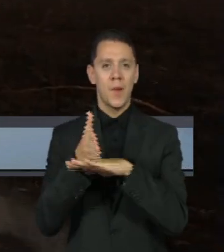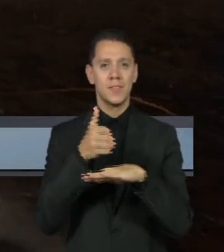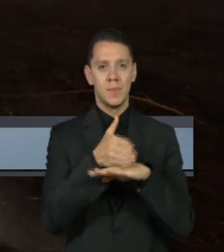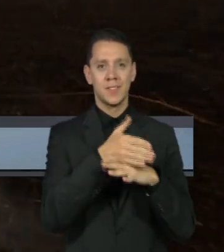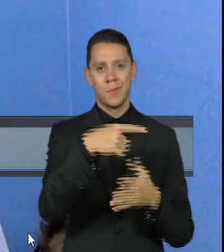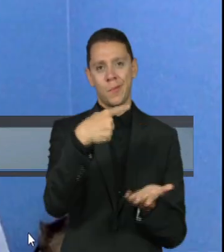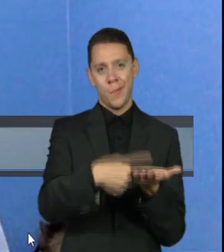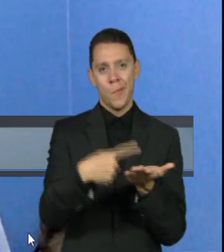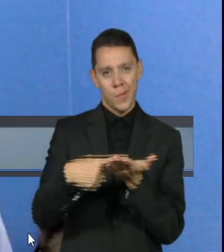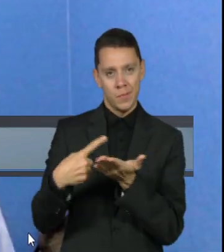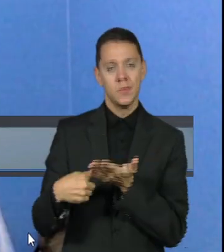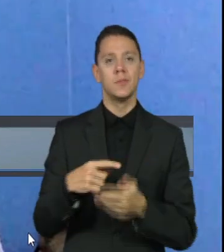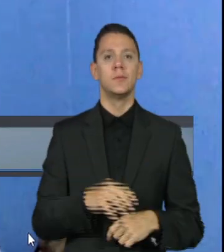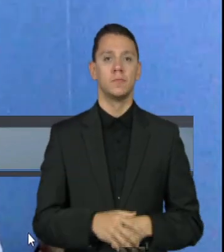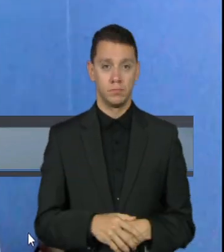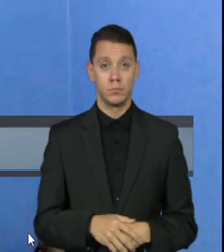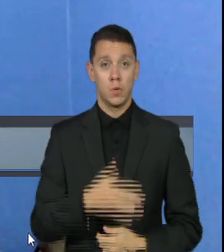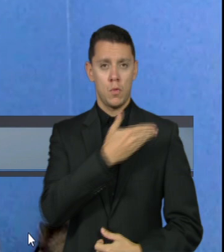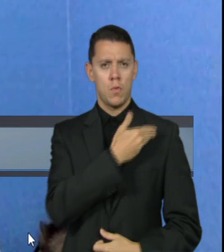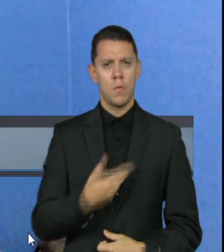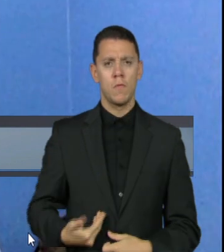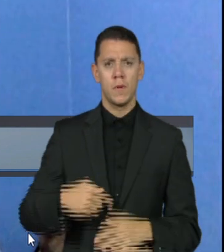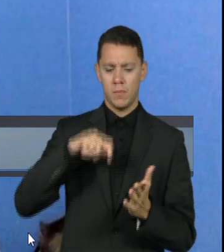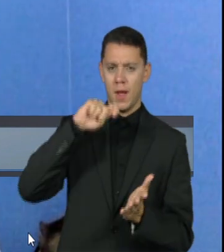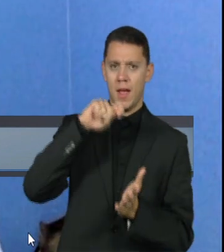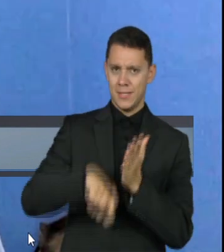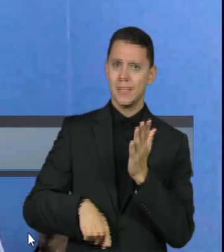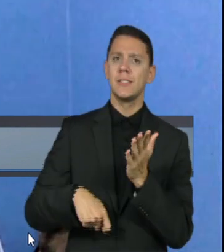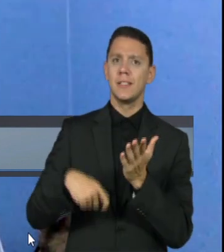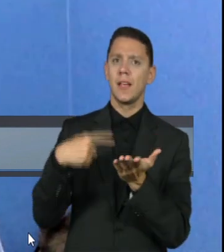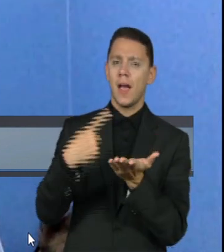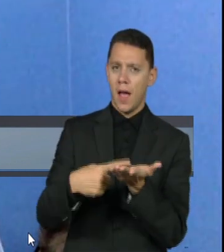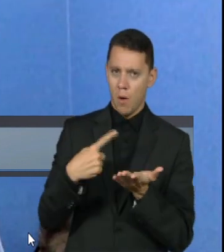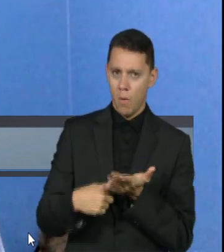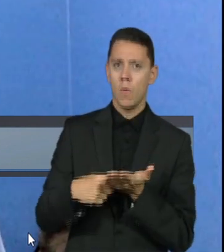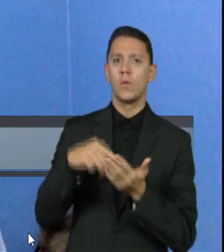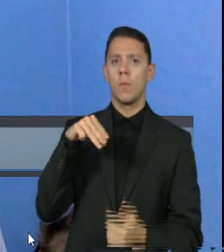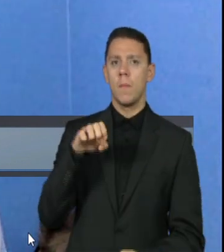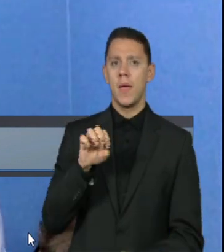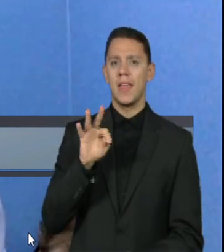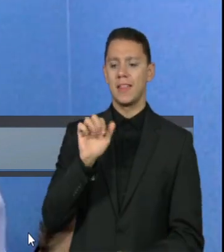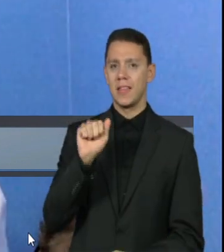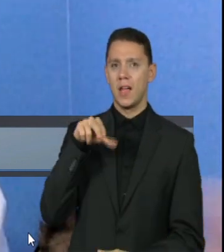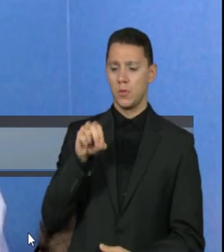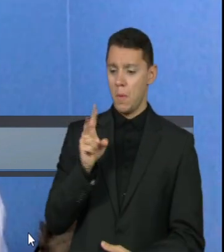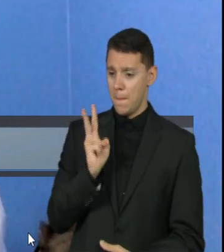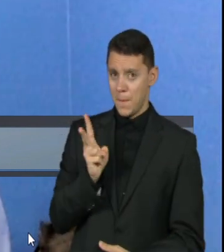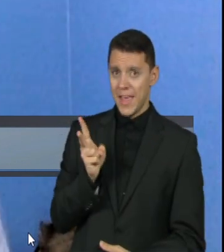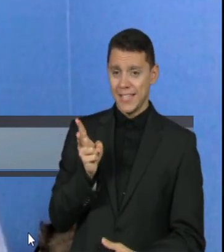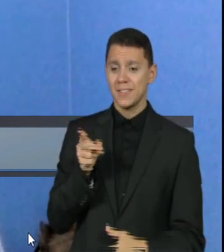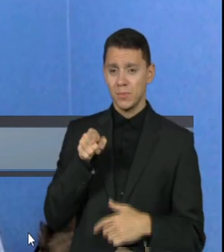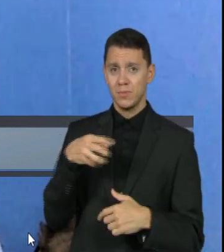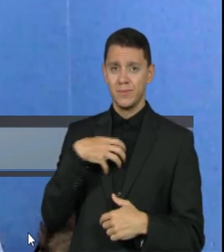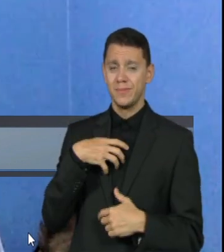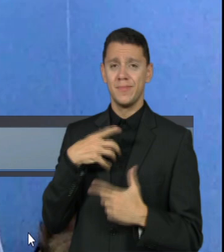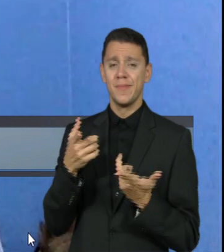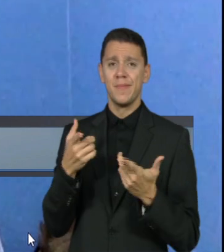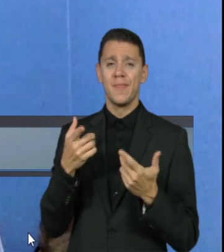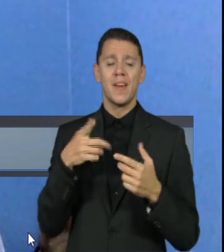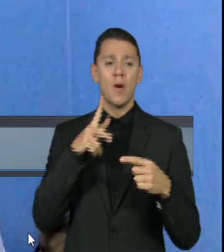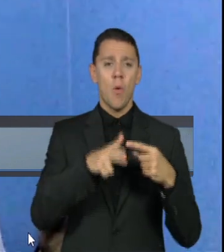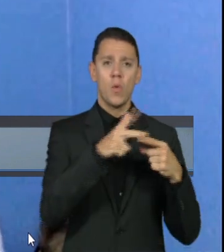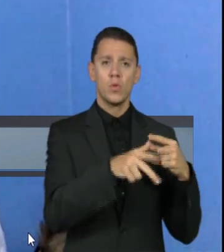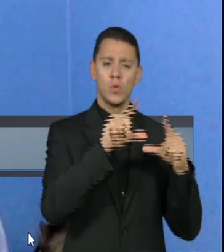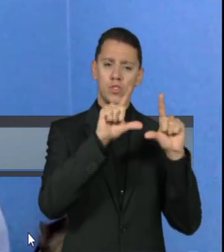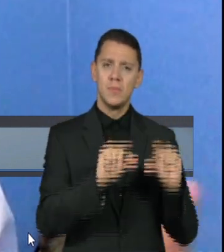compromissos. O governo assina o Acordo de Metano com a mesma caneta que ele cortou os incentivos à pesquisa no